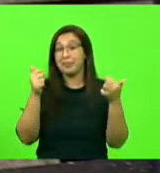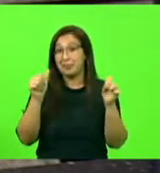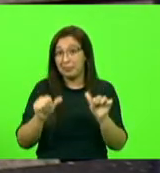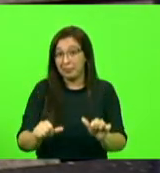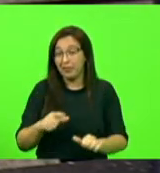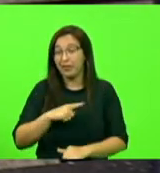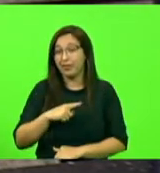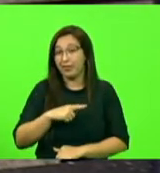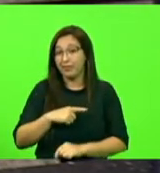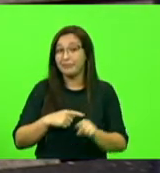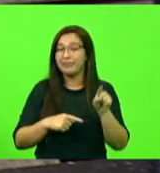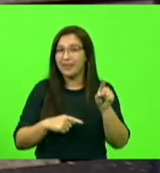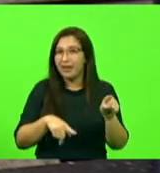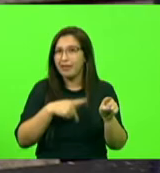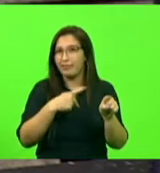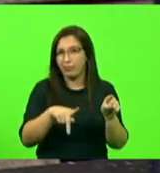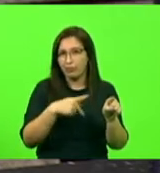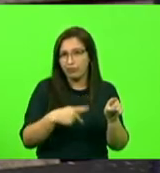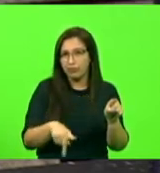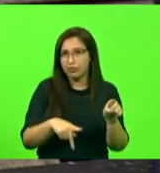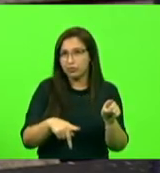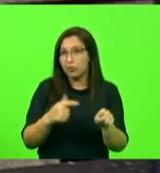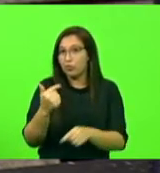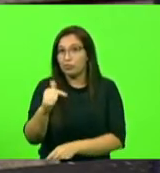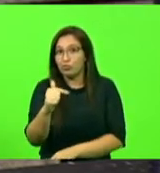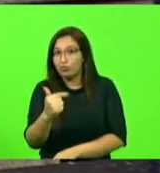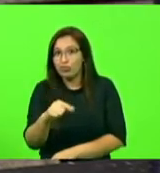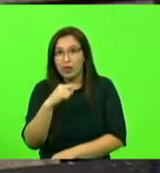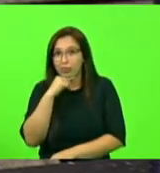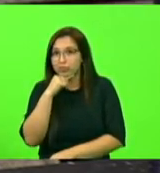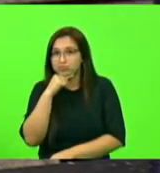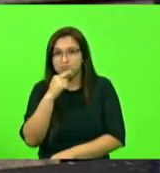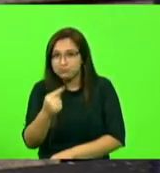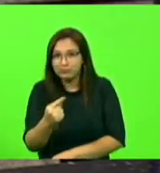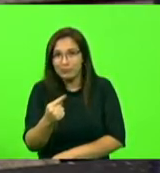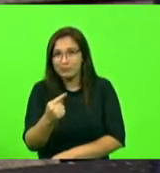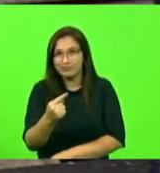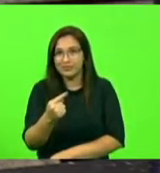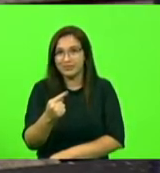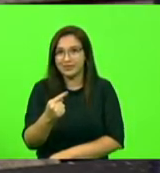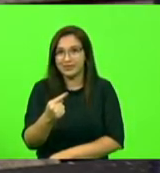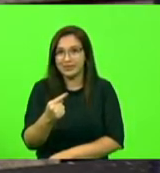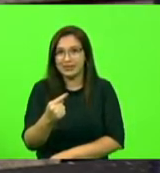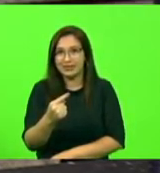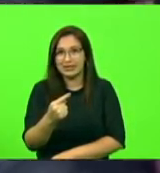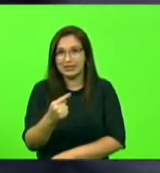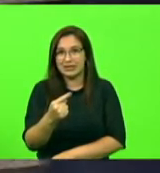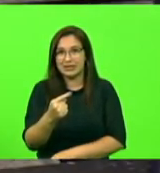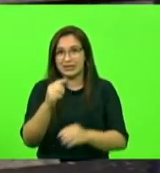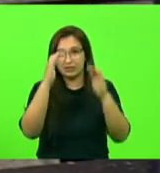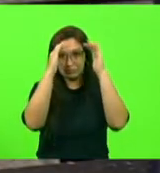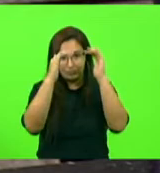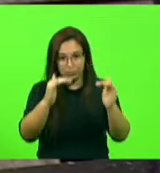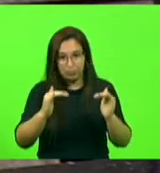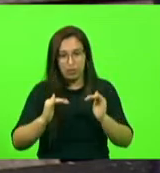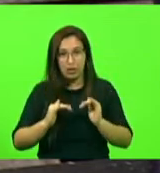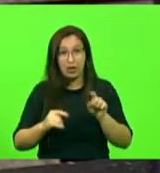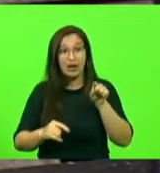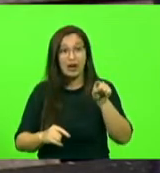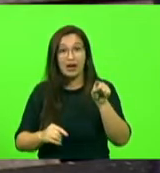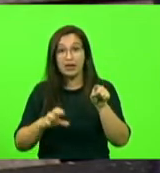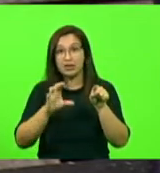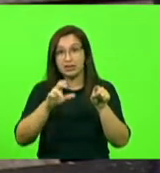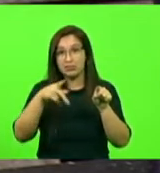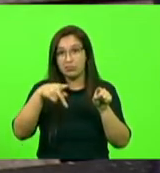Esse professor, além de não ter a oportunidade do seu direito, ele fica com o CPF sujo